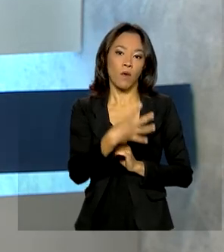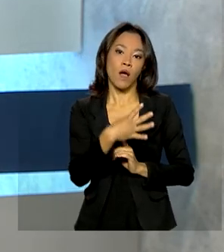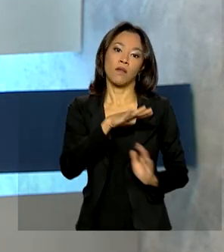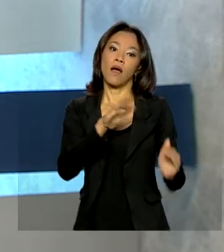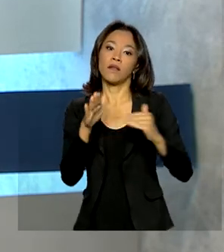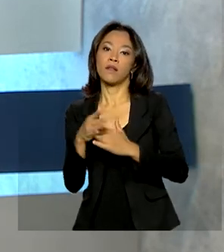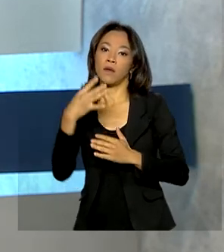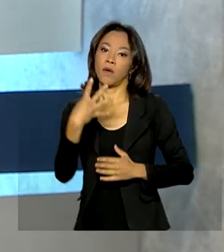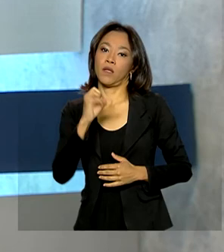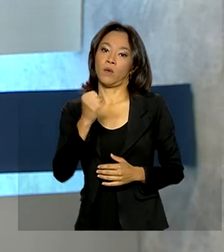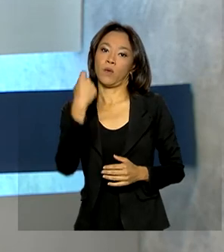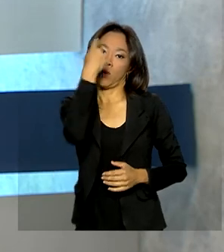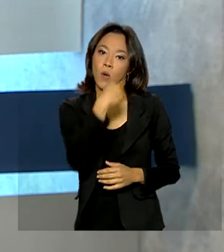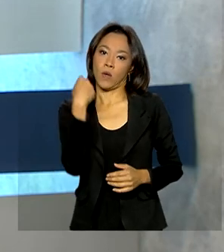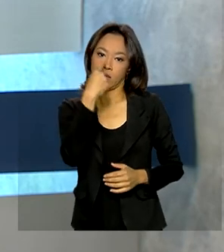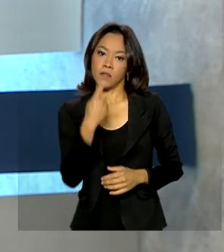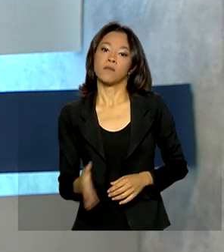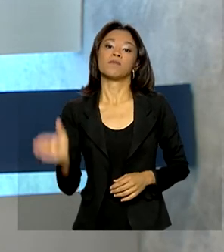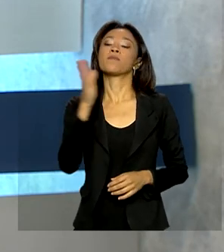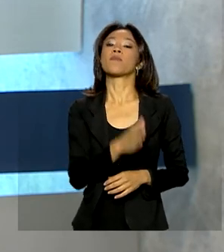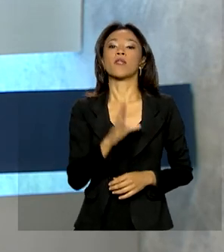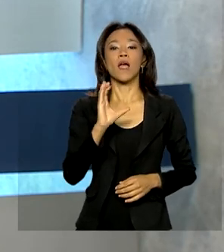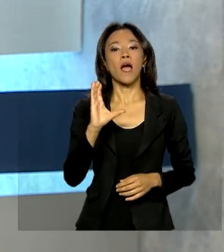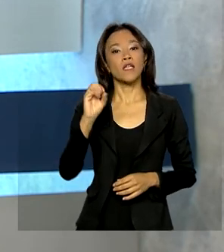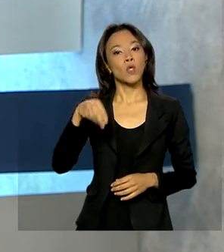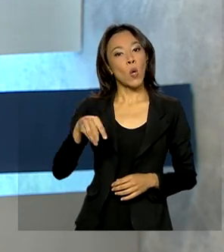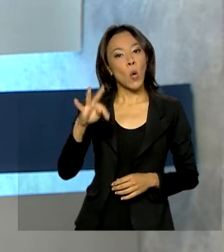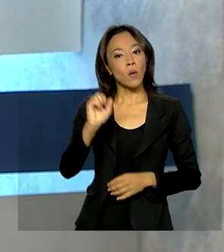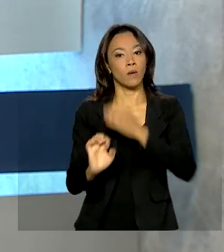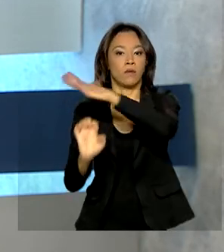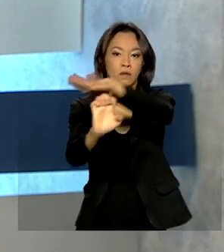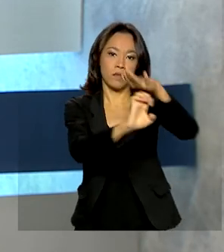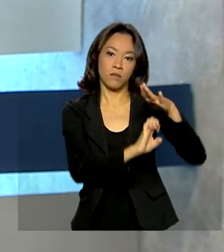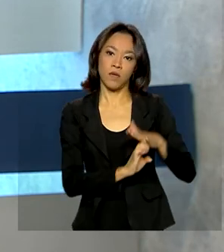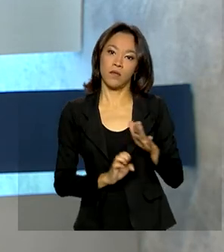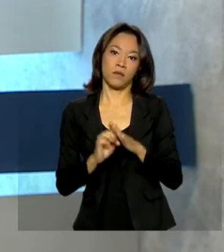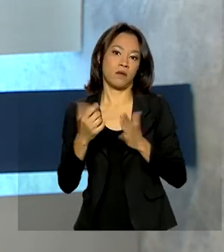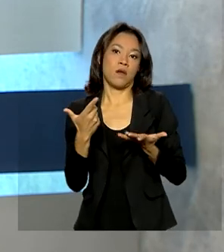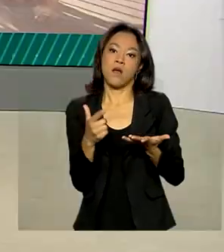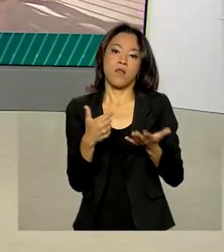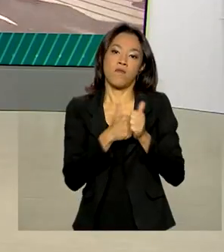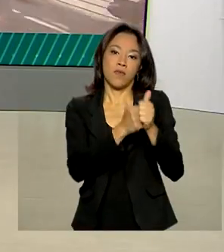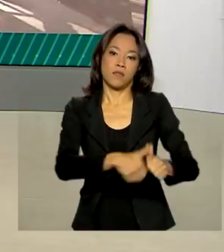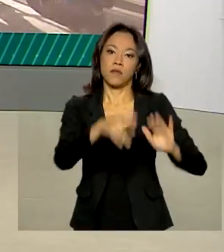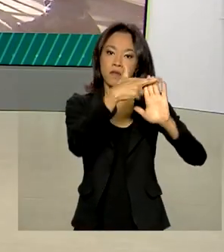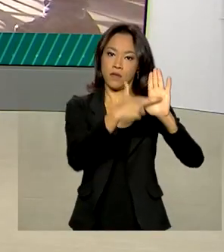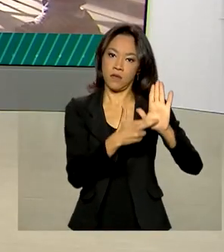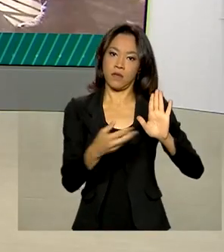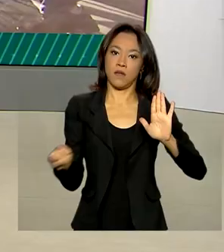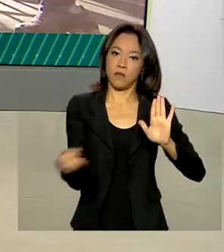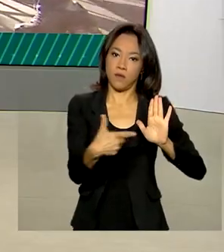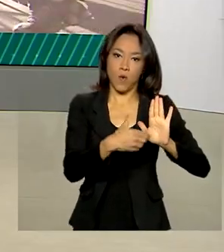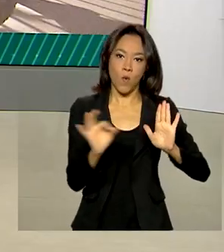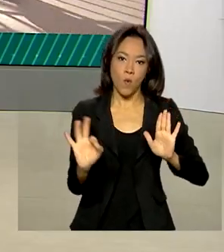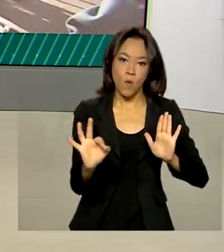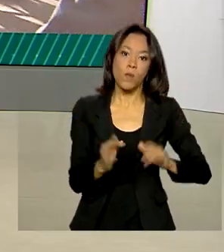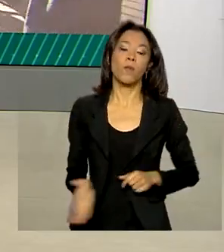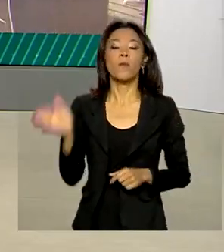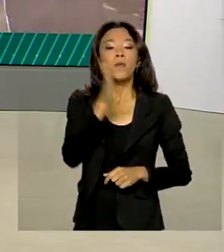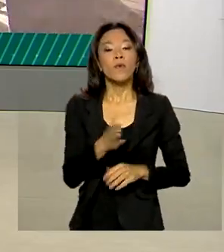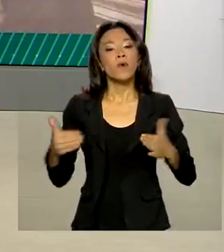48 horas. As contas de empresas não foram afetadas pelas novas regras. O Ministério da Infraestrutura